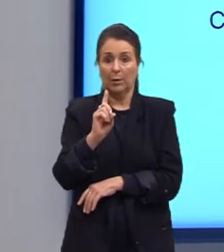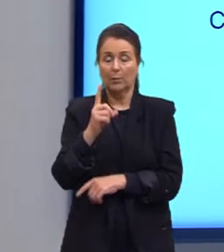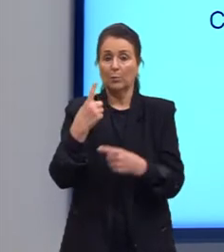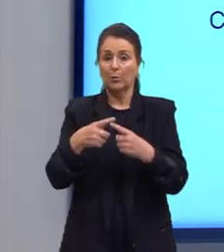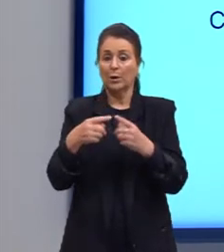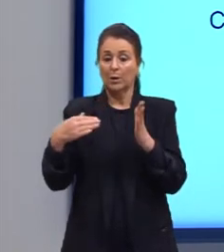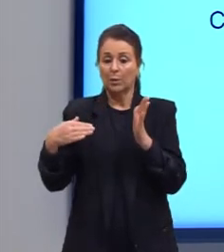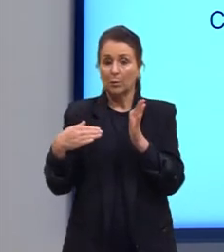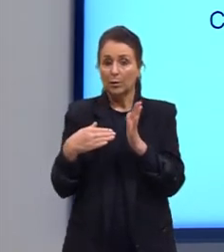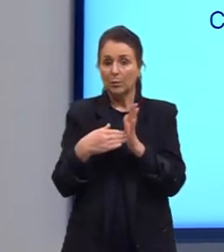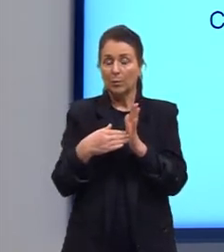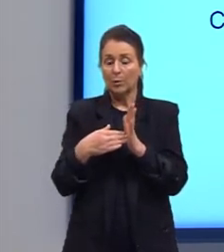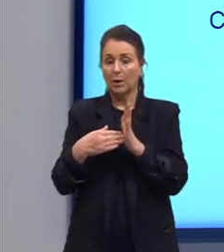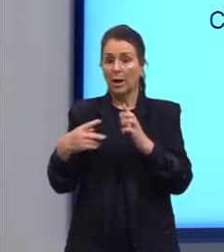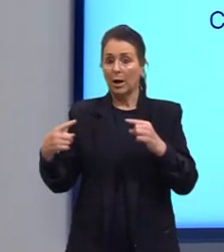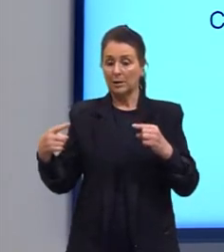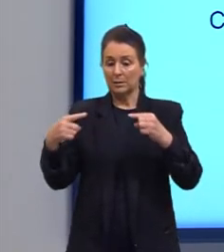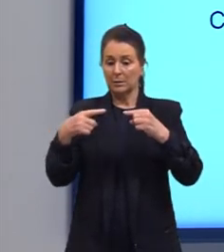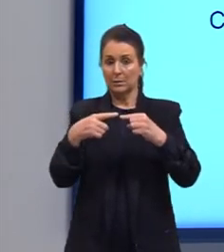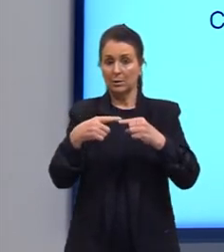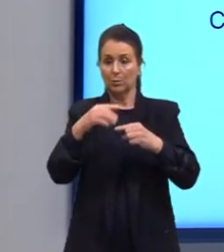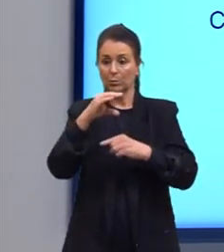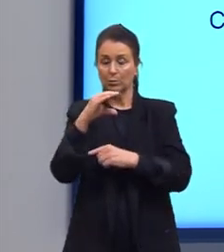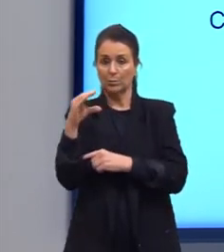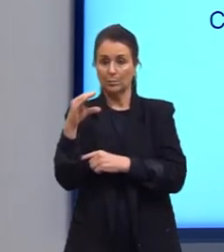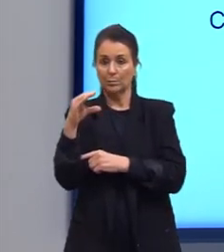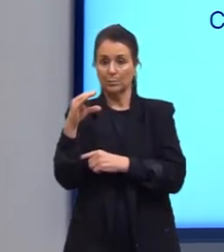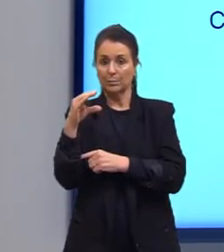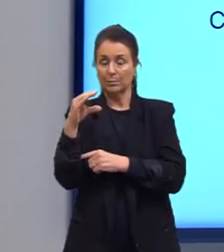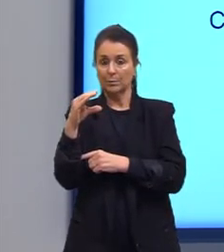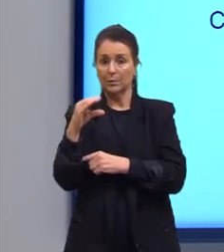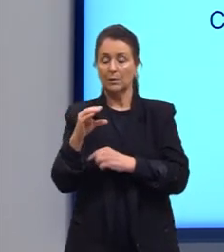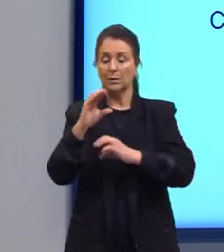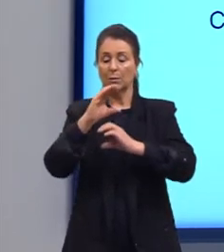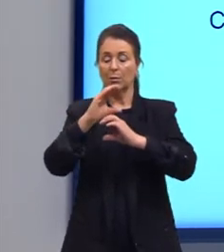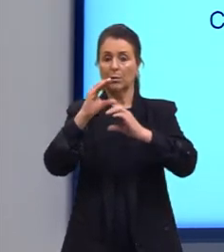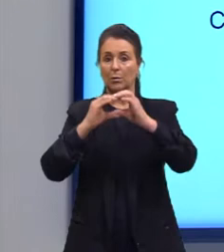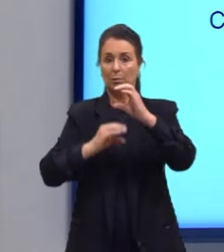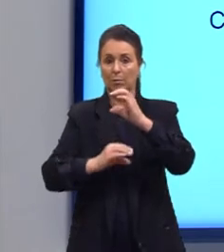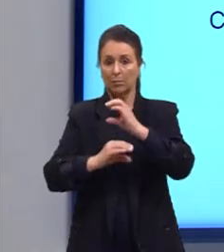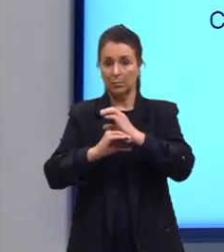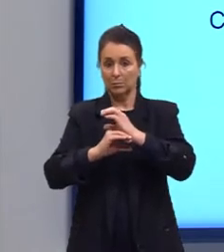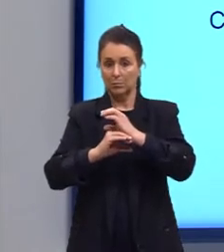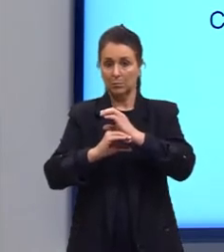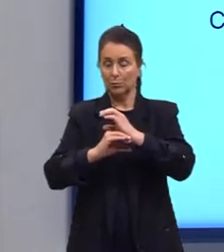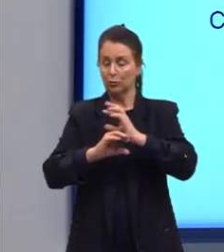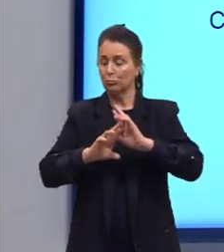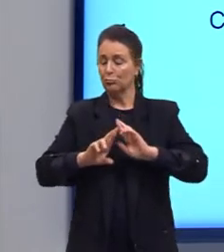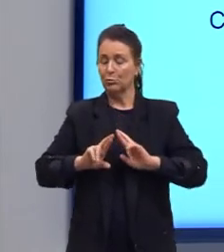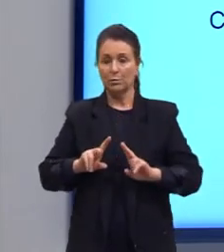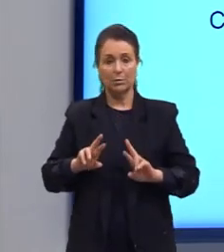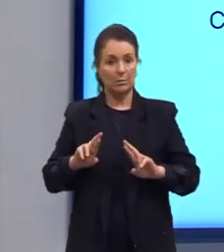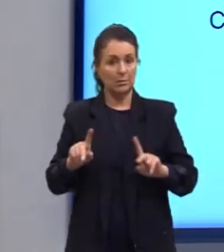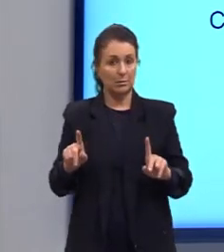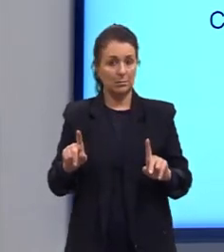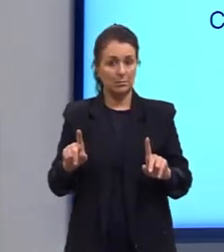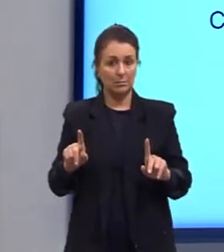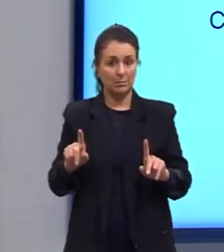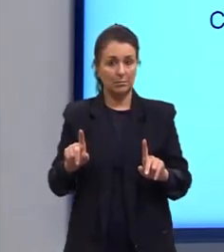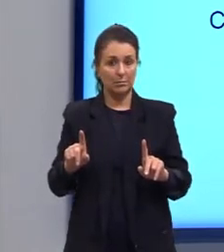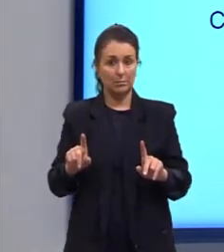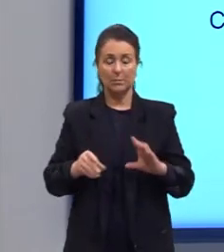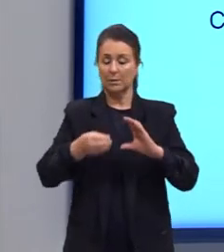carbonos, as ligações entre os carbonos. Então são compostos totalmente diferentes nas suas